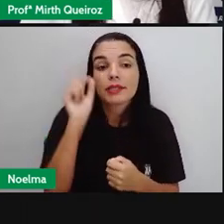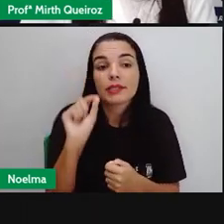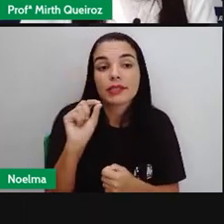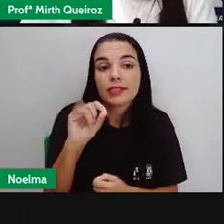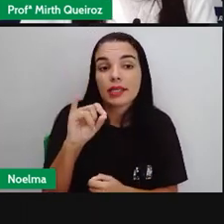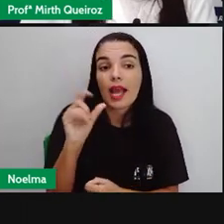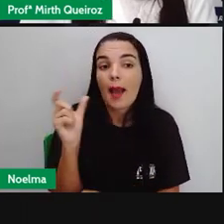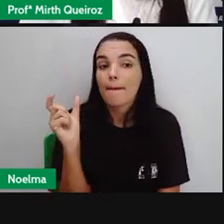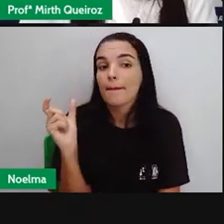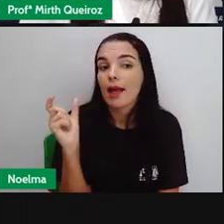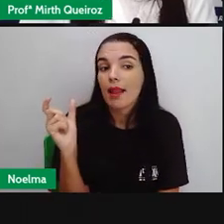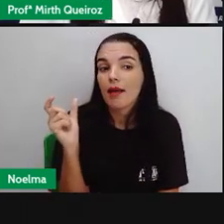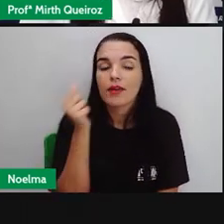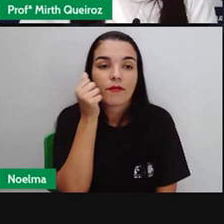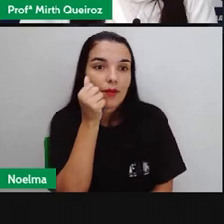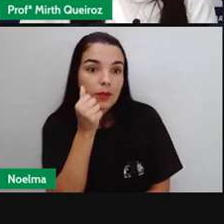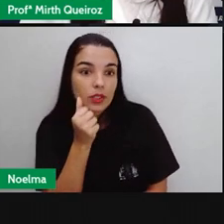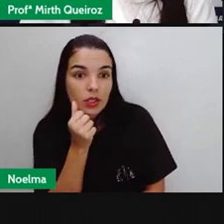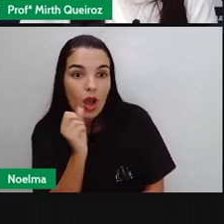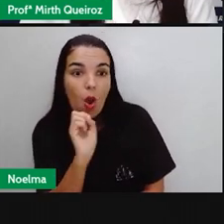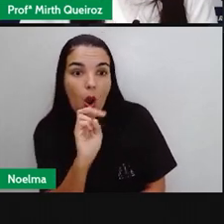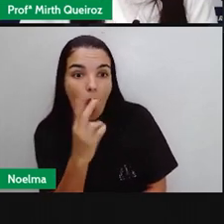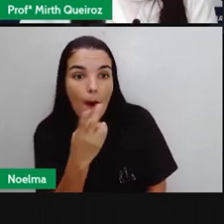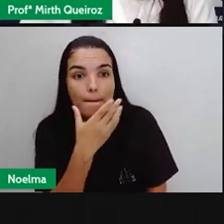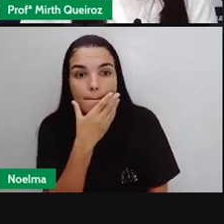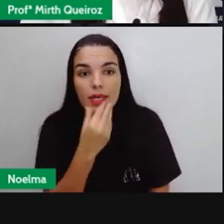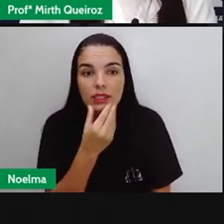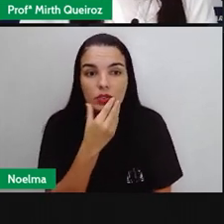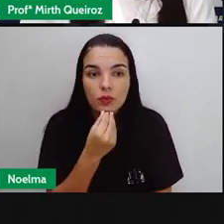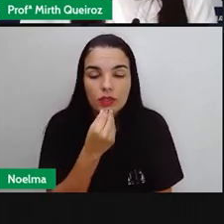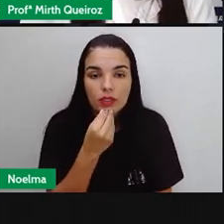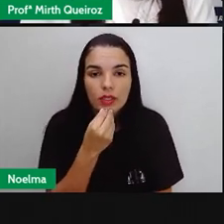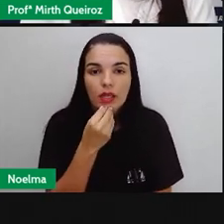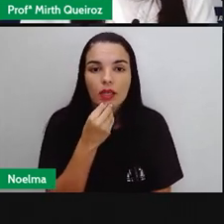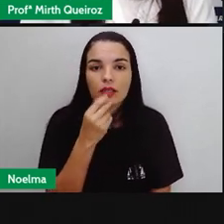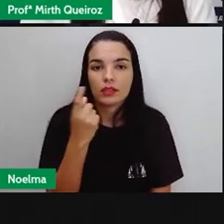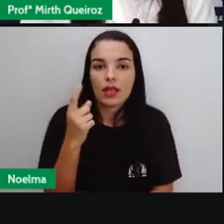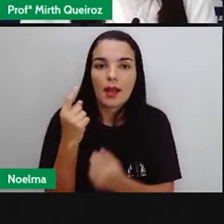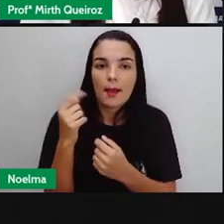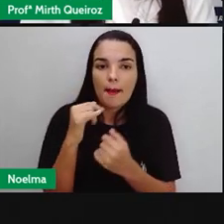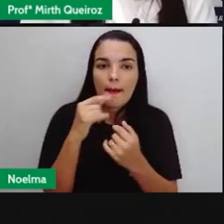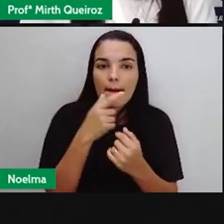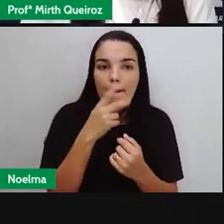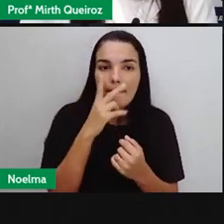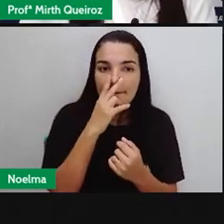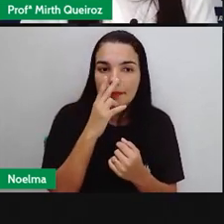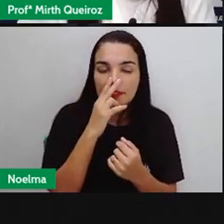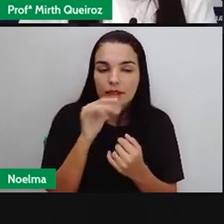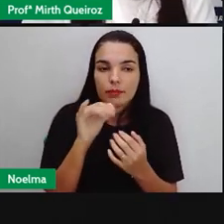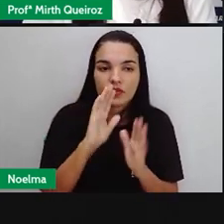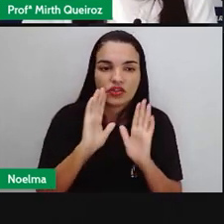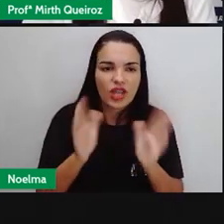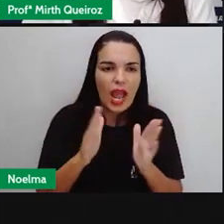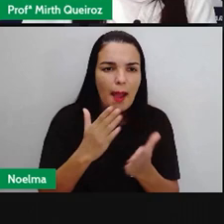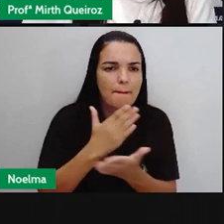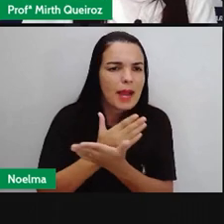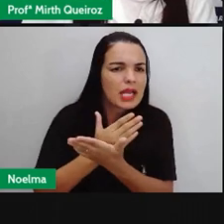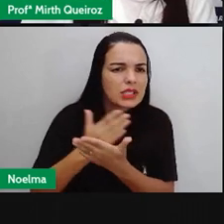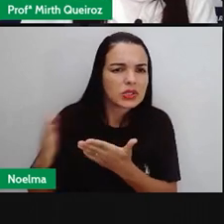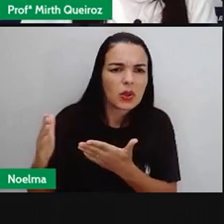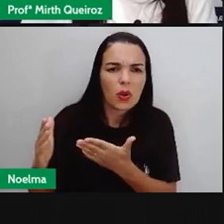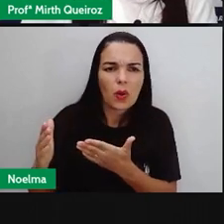Metade de palavras. Então, um milhão e meio, milhão de votantes.